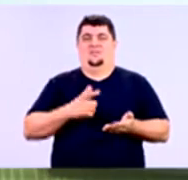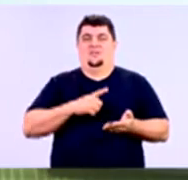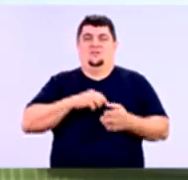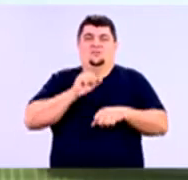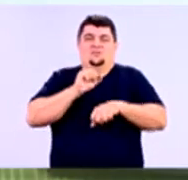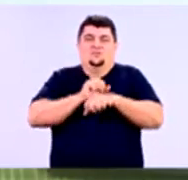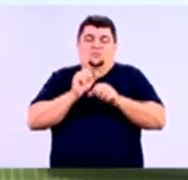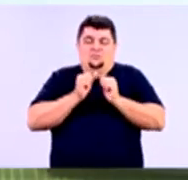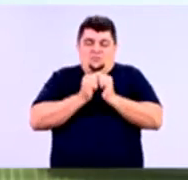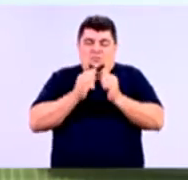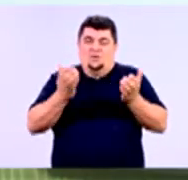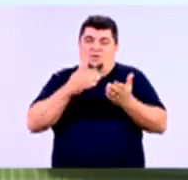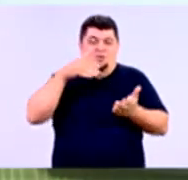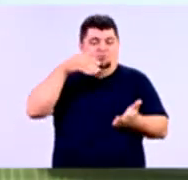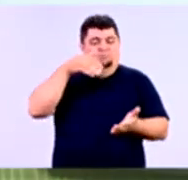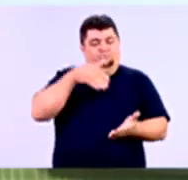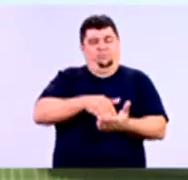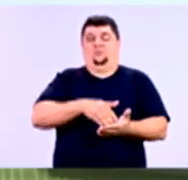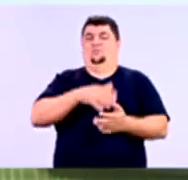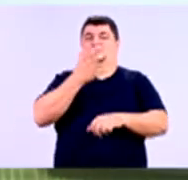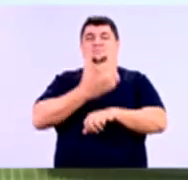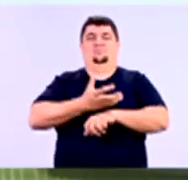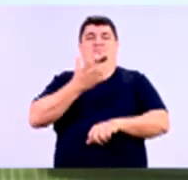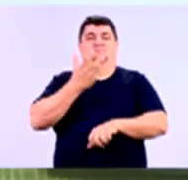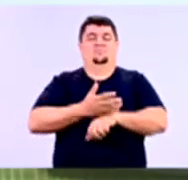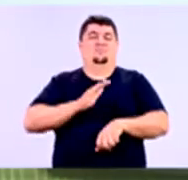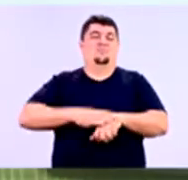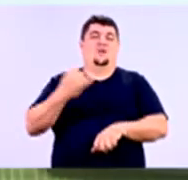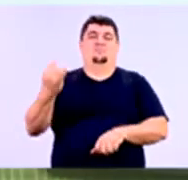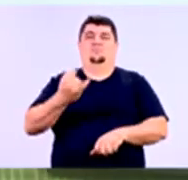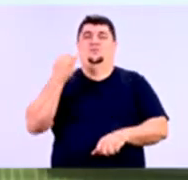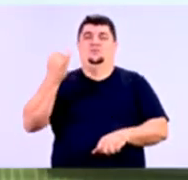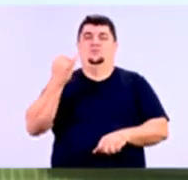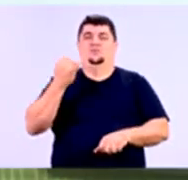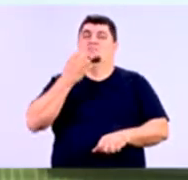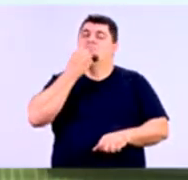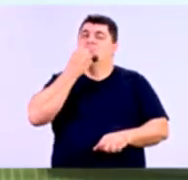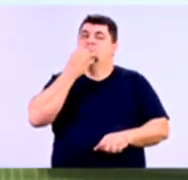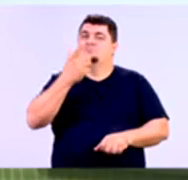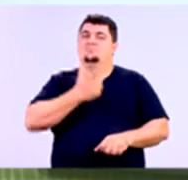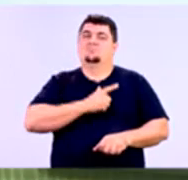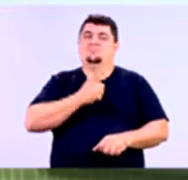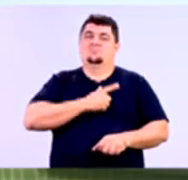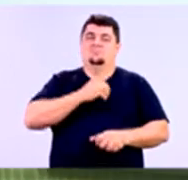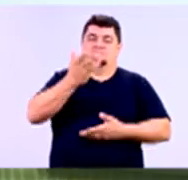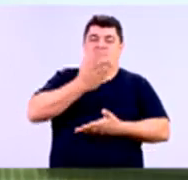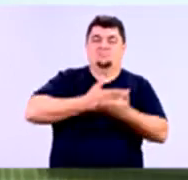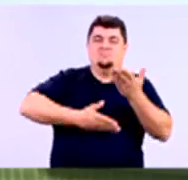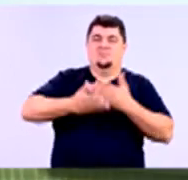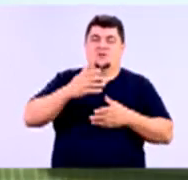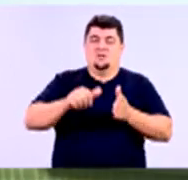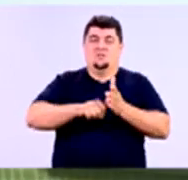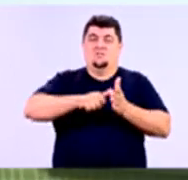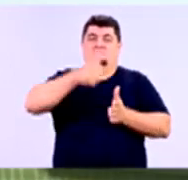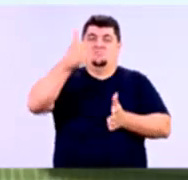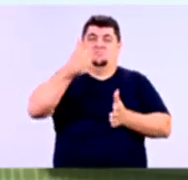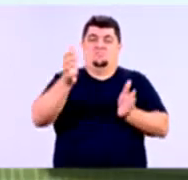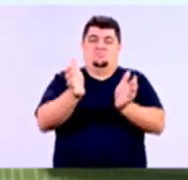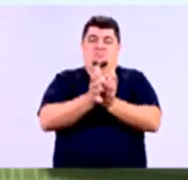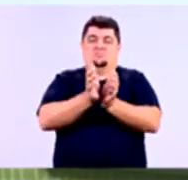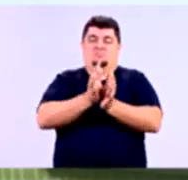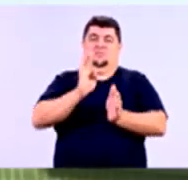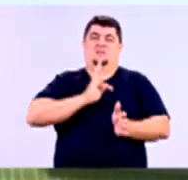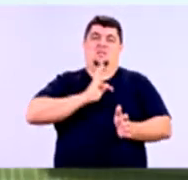nesse último momento, a última disciplina do curso. é com grande honra que a gente veio formar a nossa primeira turma de técnicos em